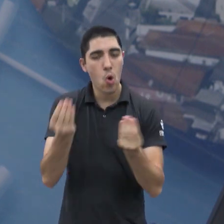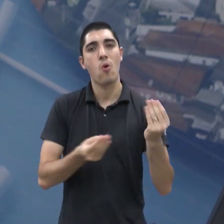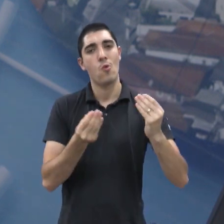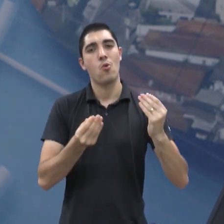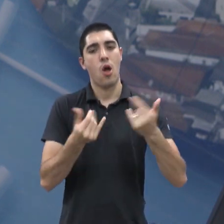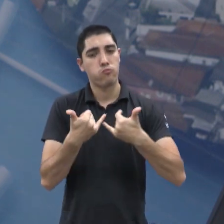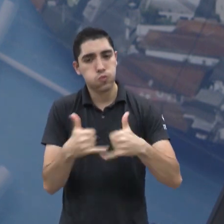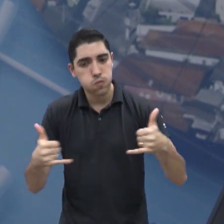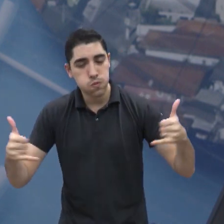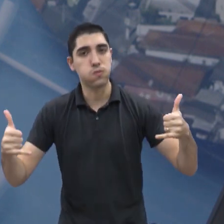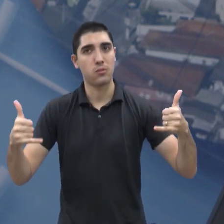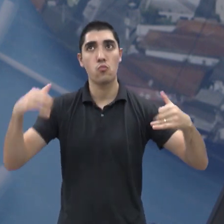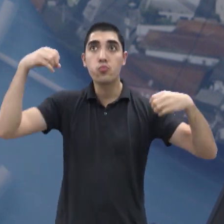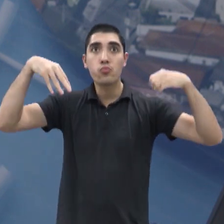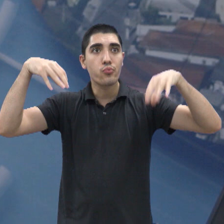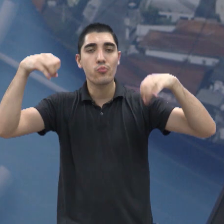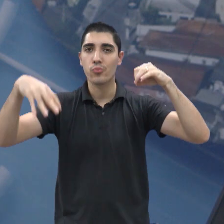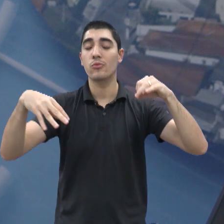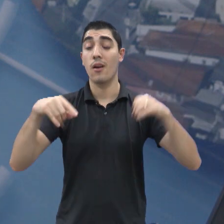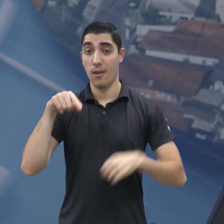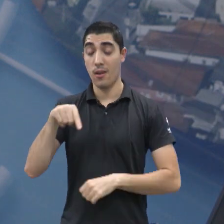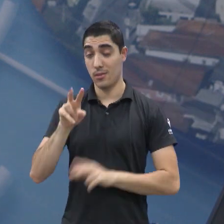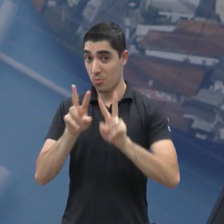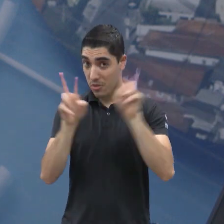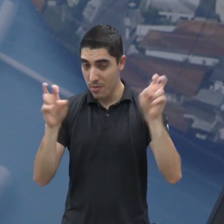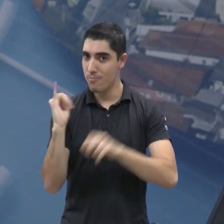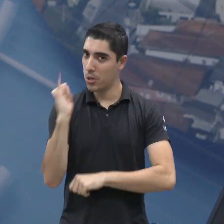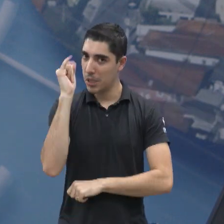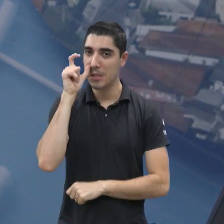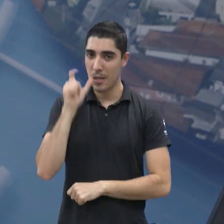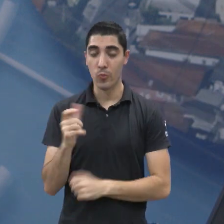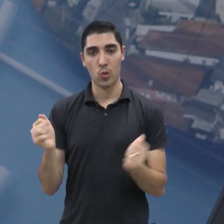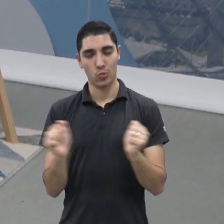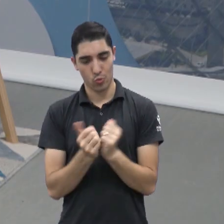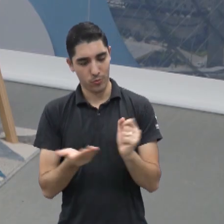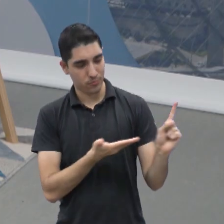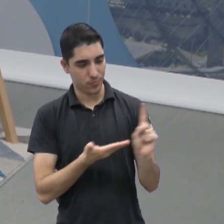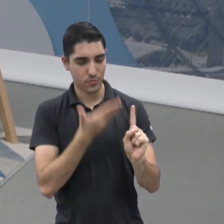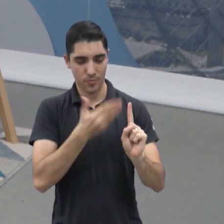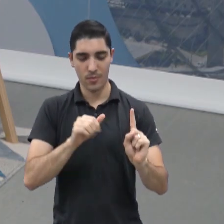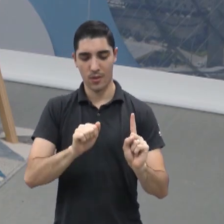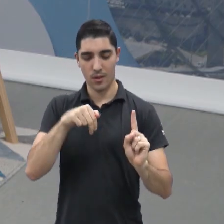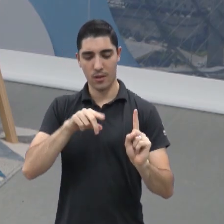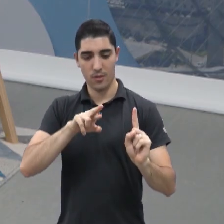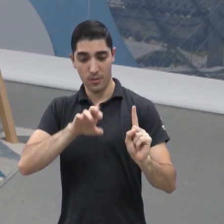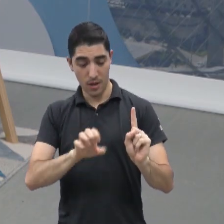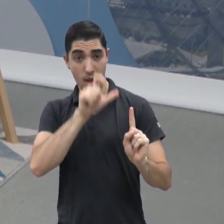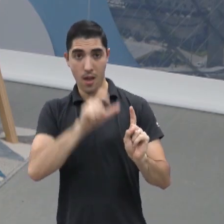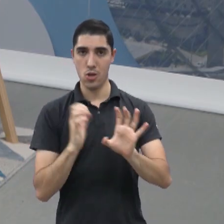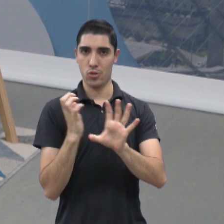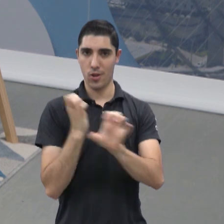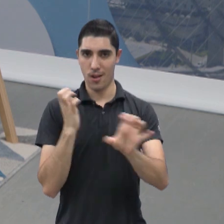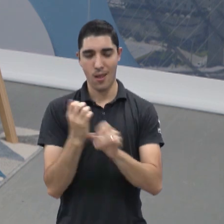uso, um assunto muito interessante. Estou aqui com o André, que é engenheiro elétrico, o professor está aqui com a gente. André,